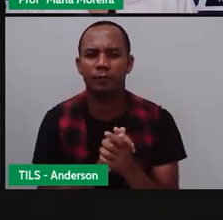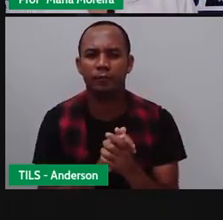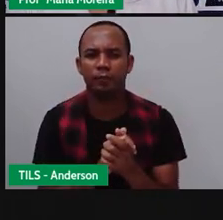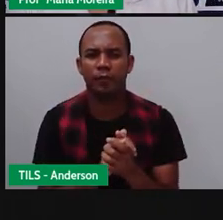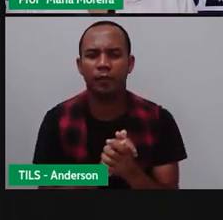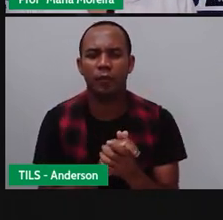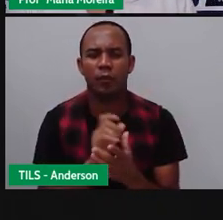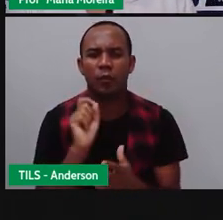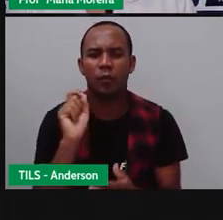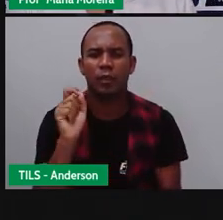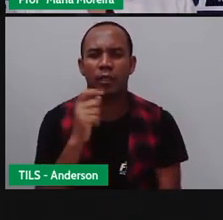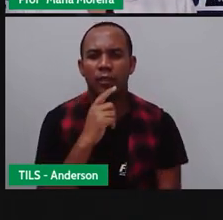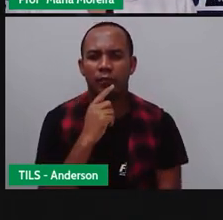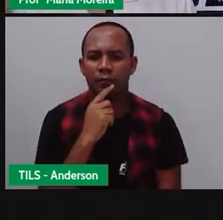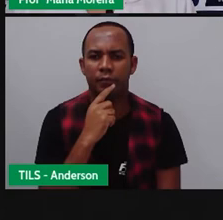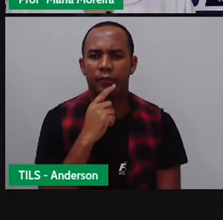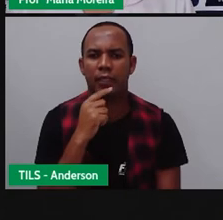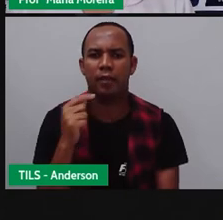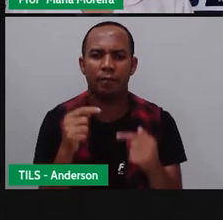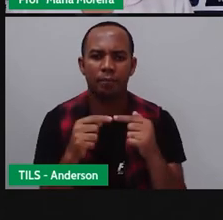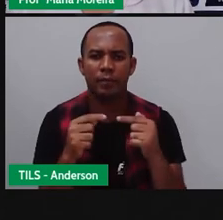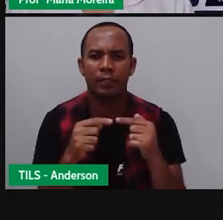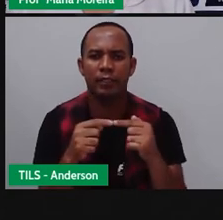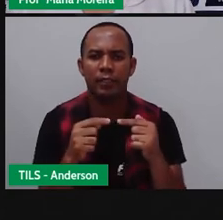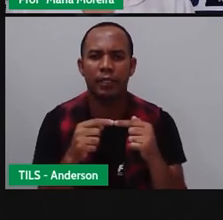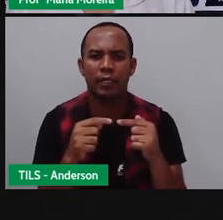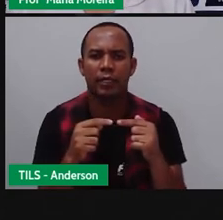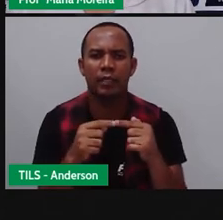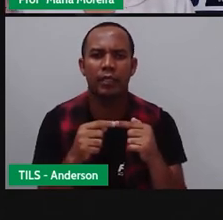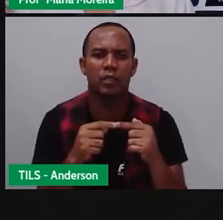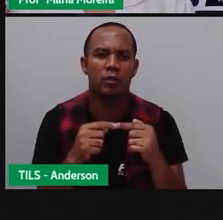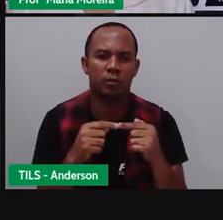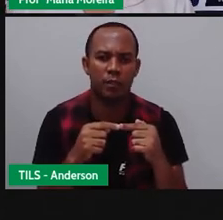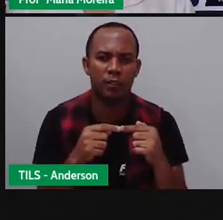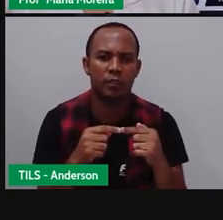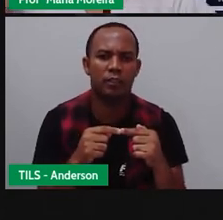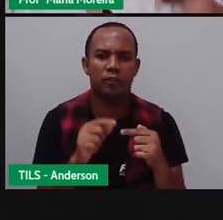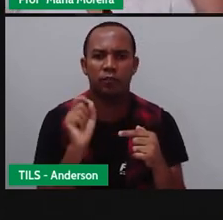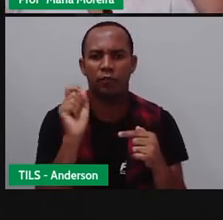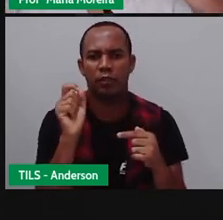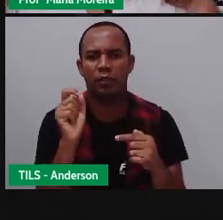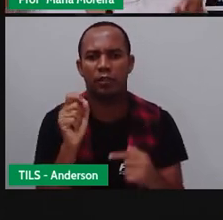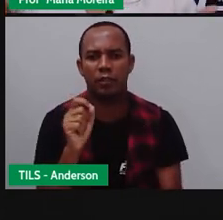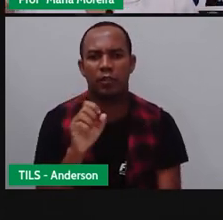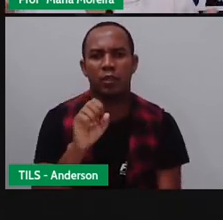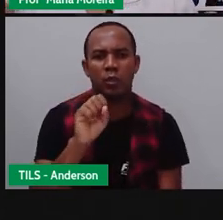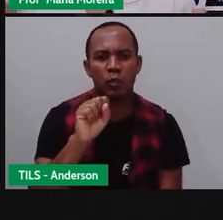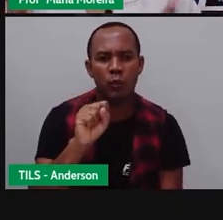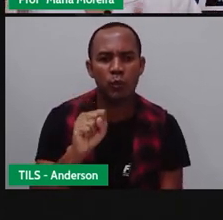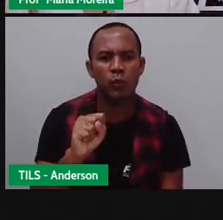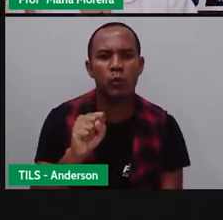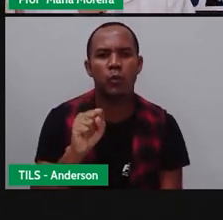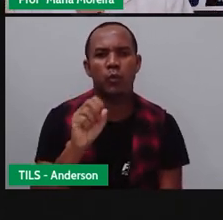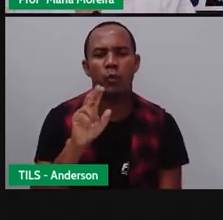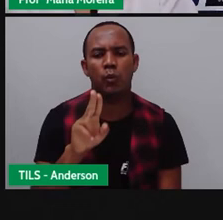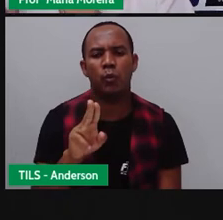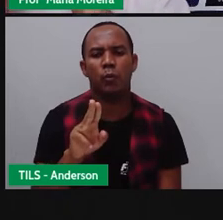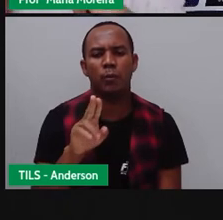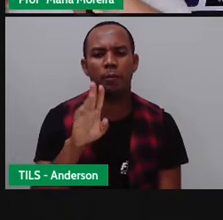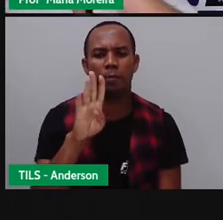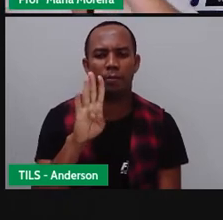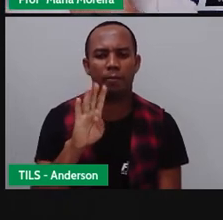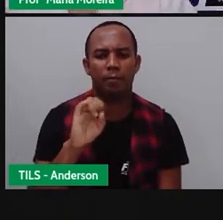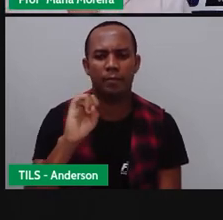substantivos, certo? Porque dão nome às pessoas. E são substantivos próprios, porque especificam. Especificam no nome o quê?